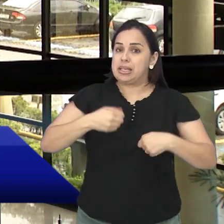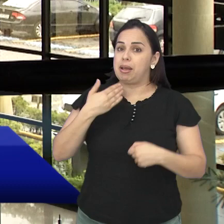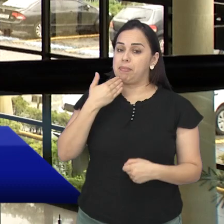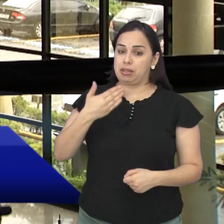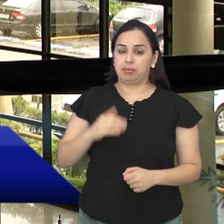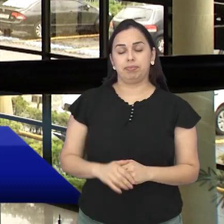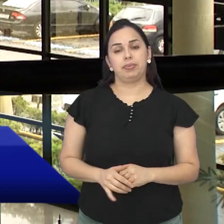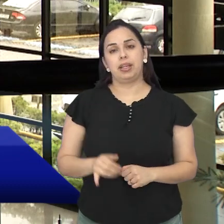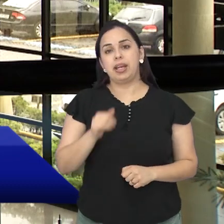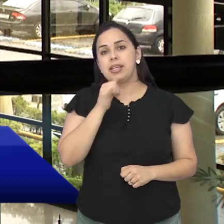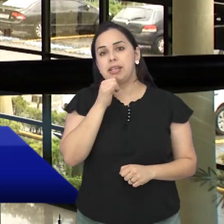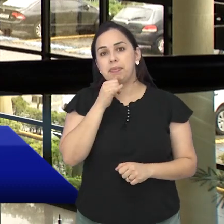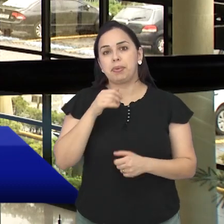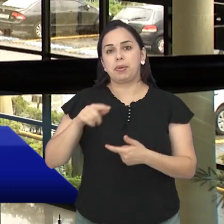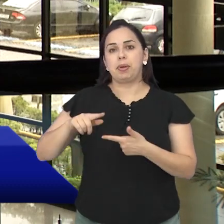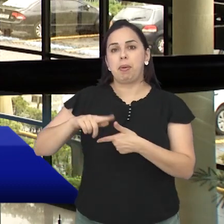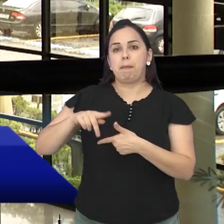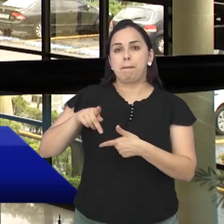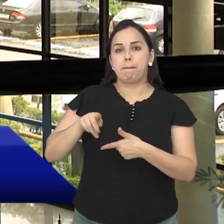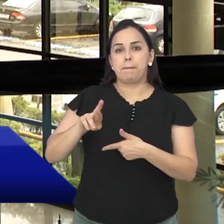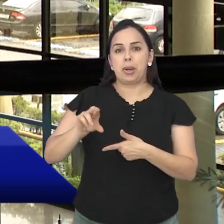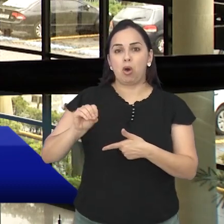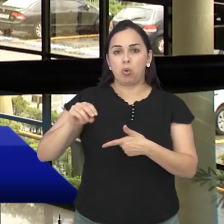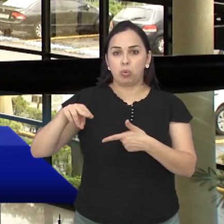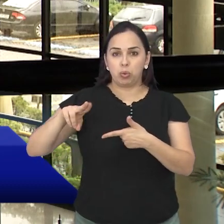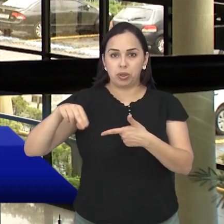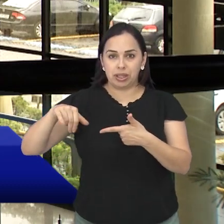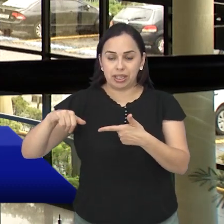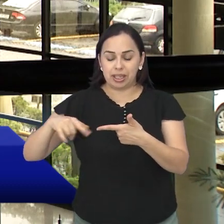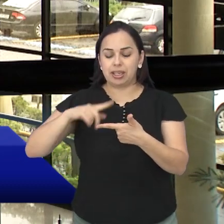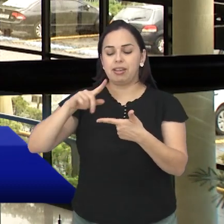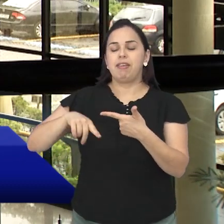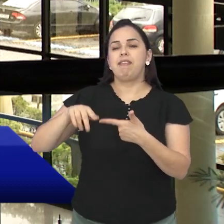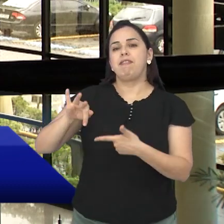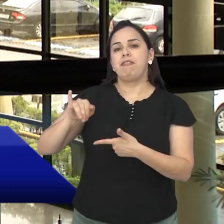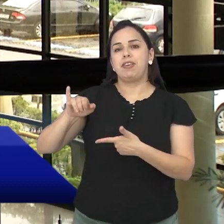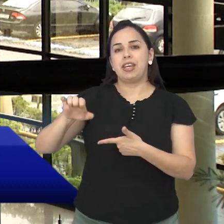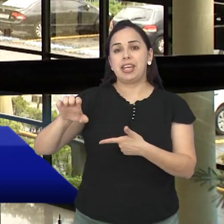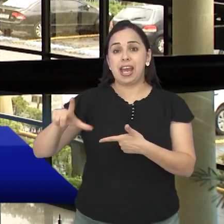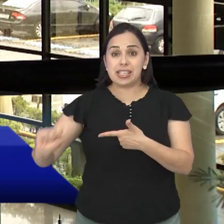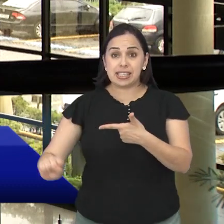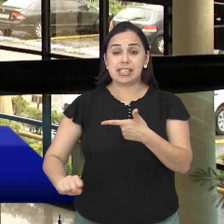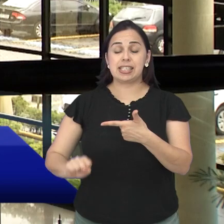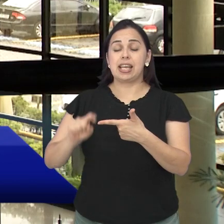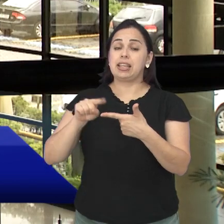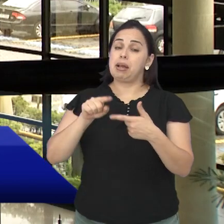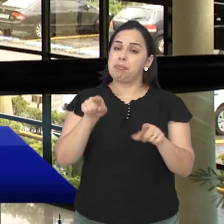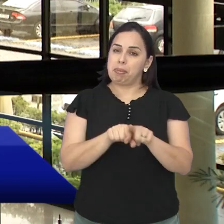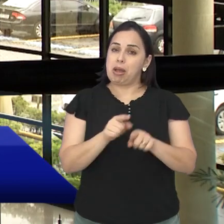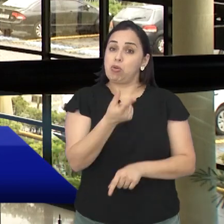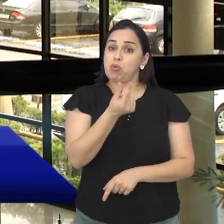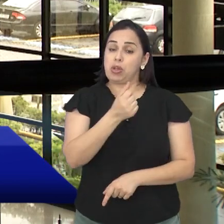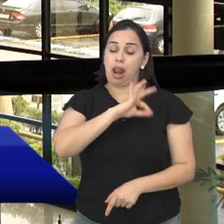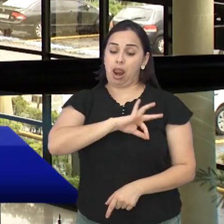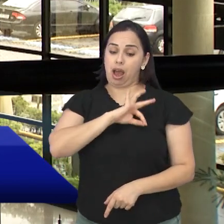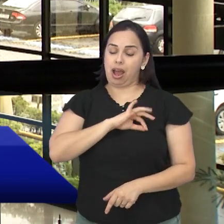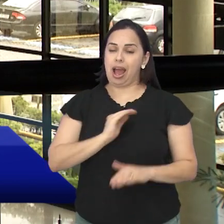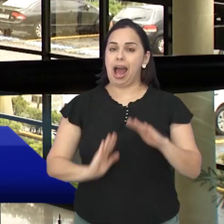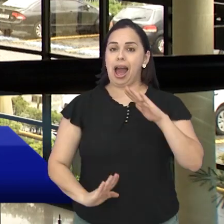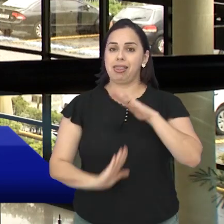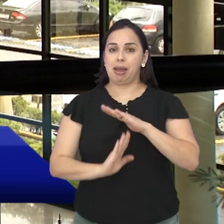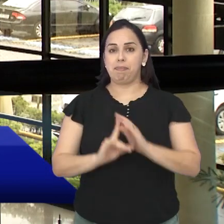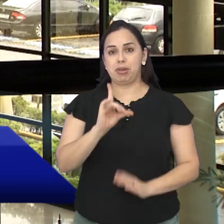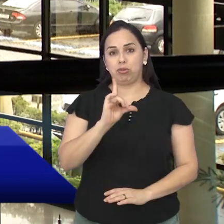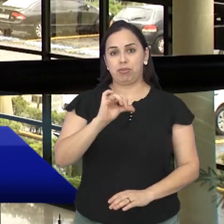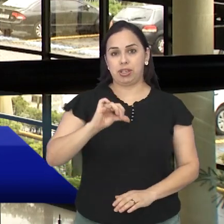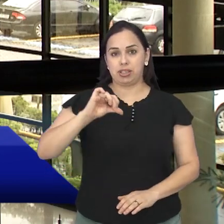como o ProUni, o FIES ou até mesmo cotas. E também ele precisa ter uma renda per capita de até R$ 1